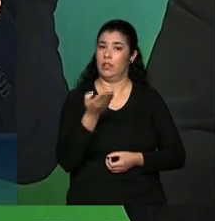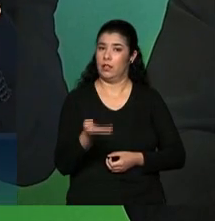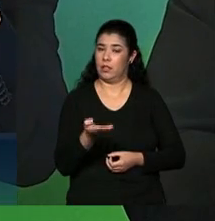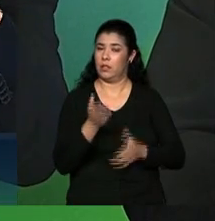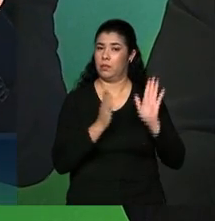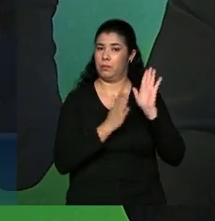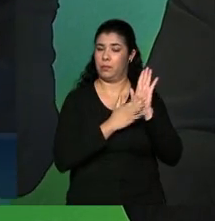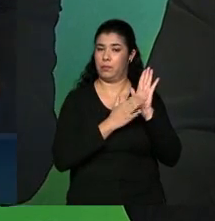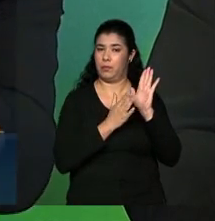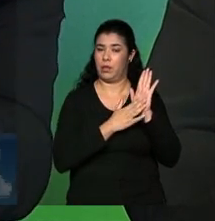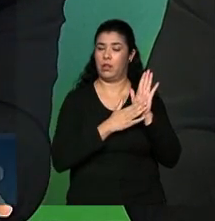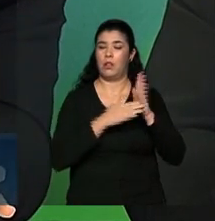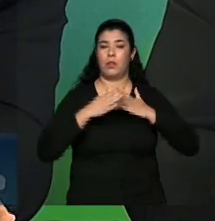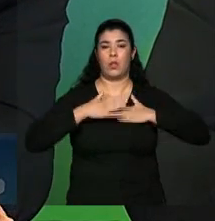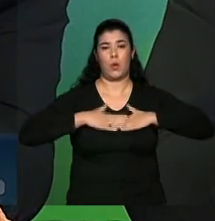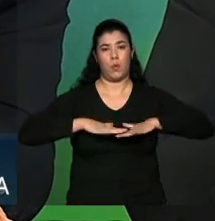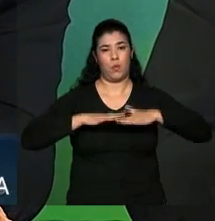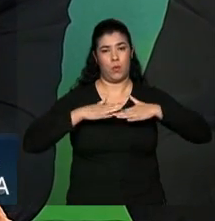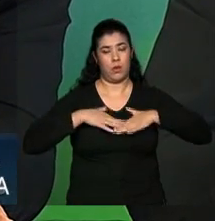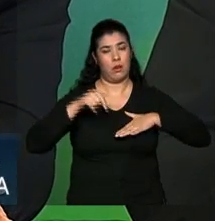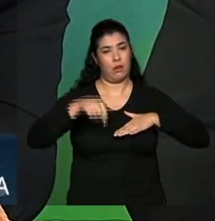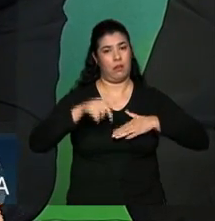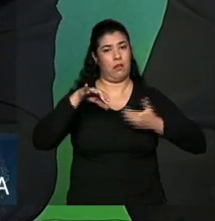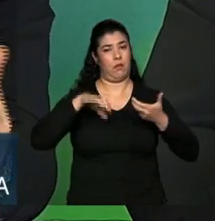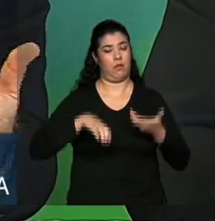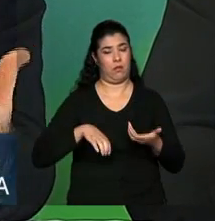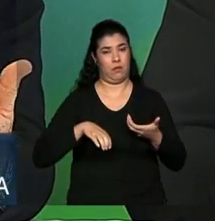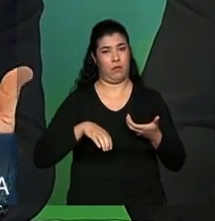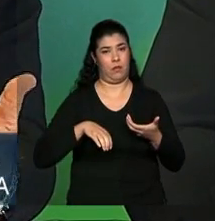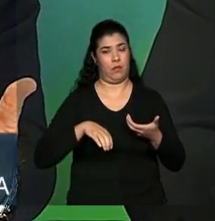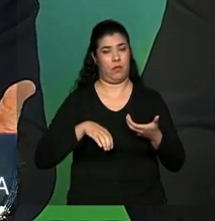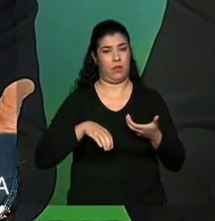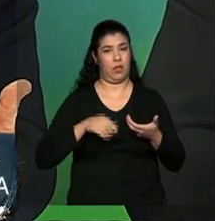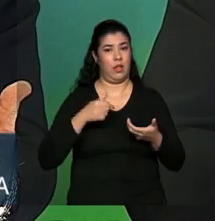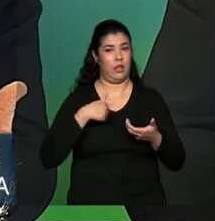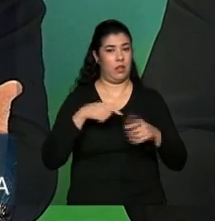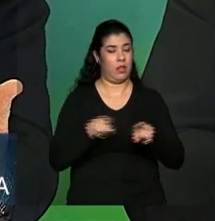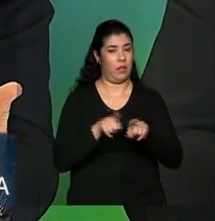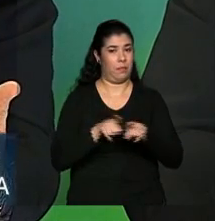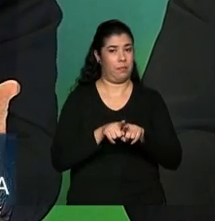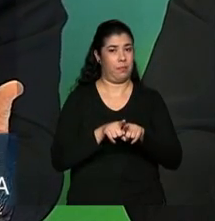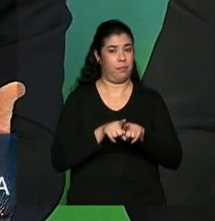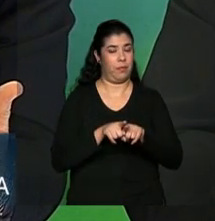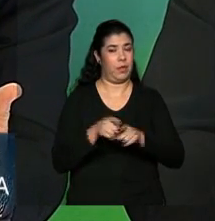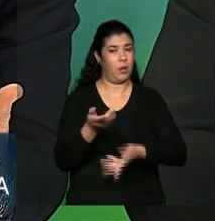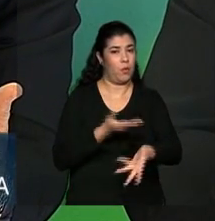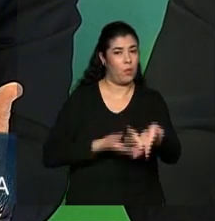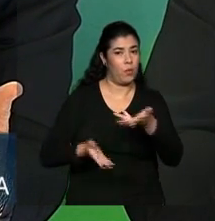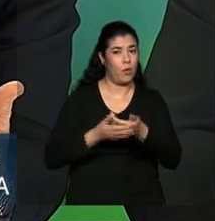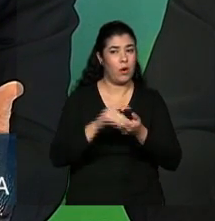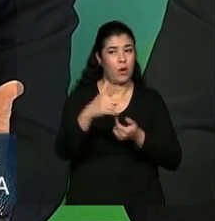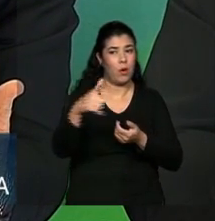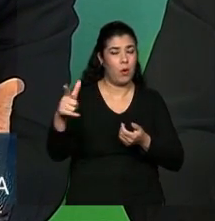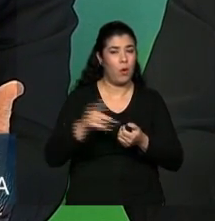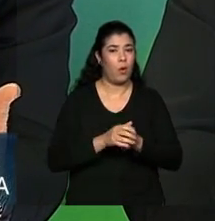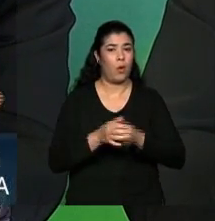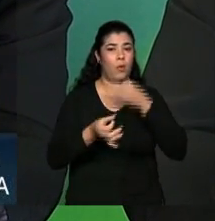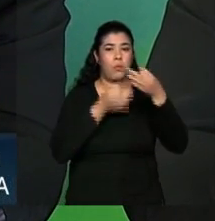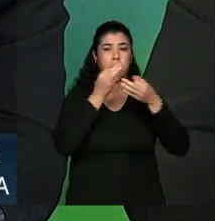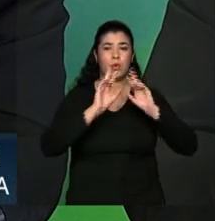uma tranquilidade para o Congresso Nacional. Eu, ouvindo também a oposição, e conversei com alguns da oposição,